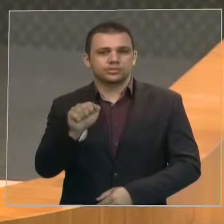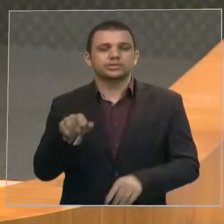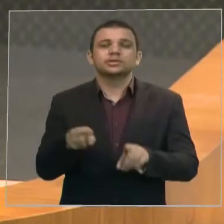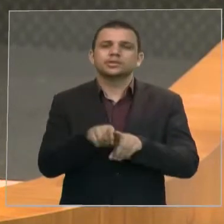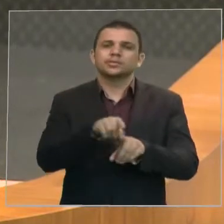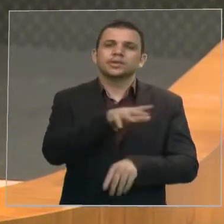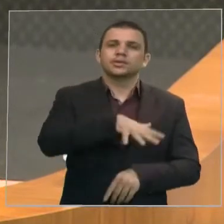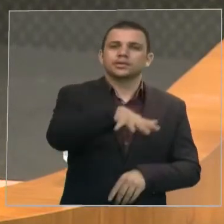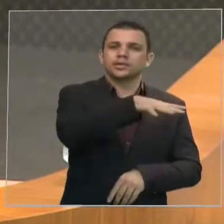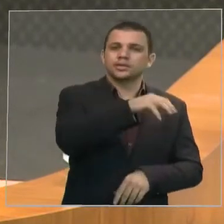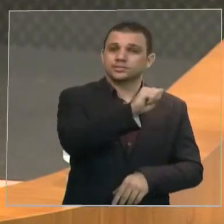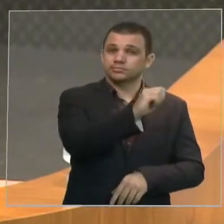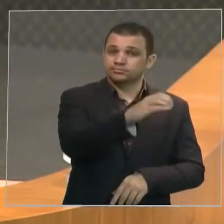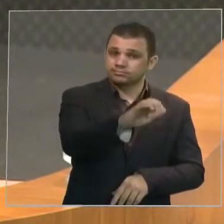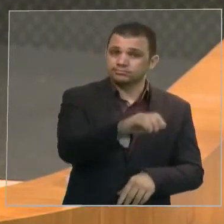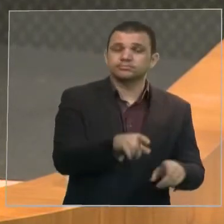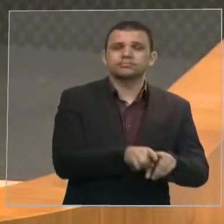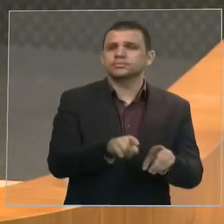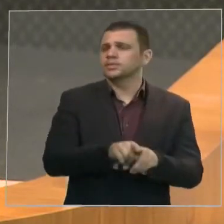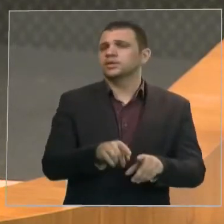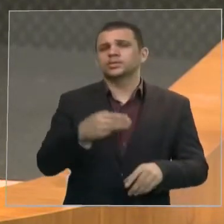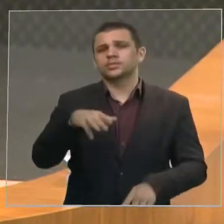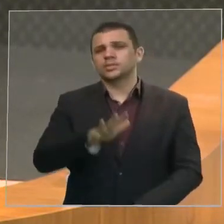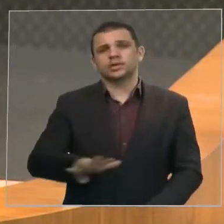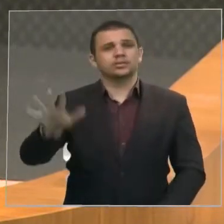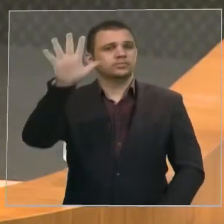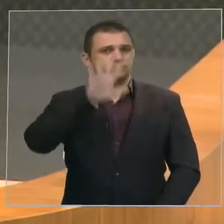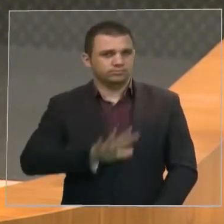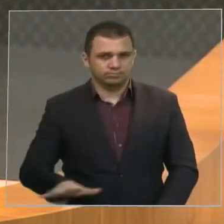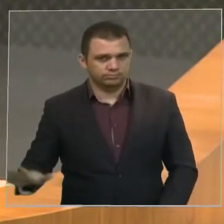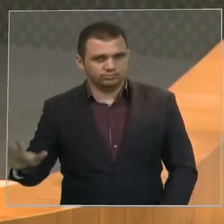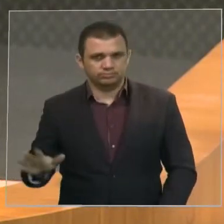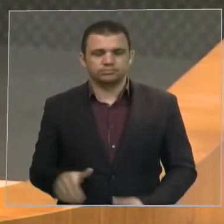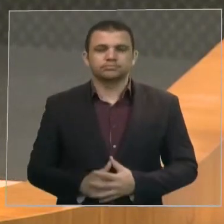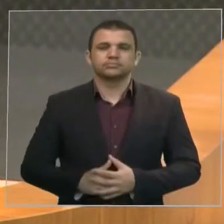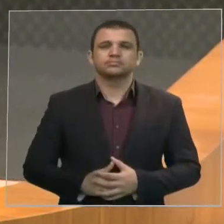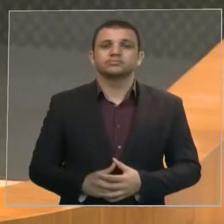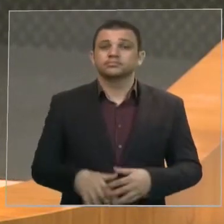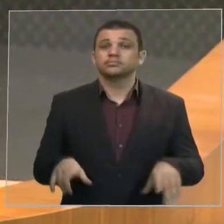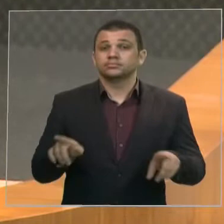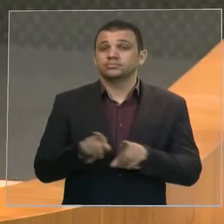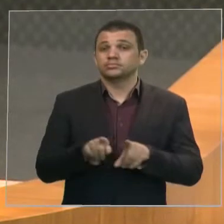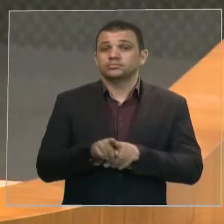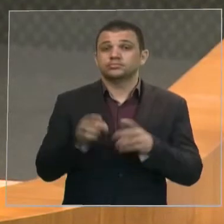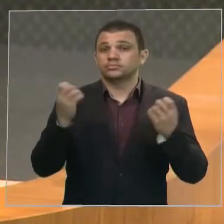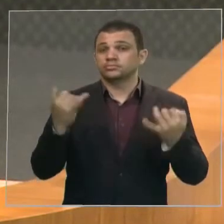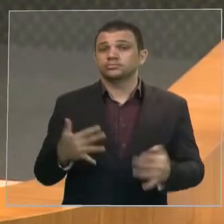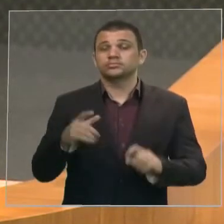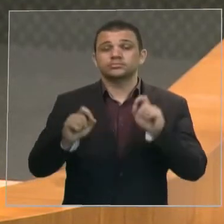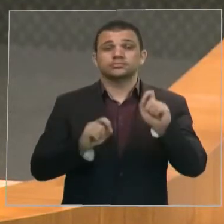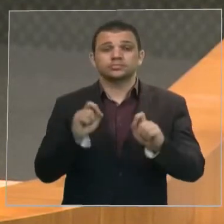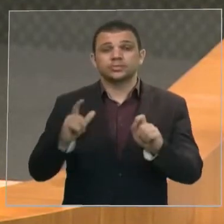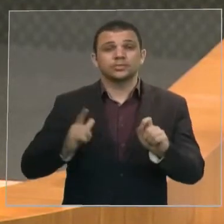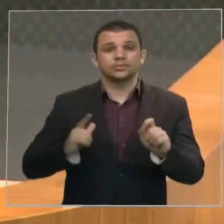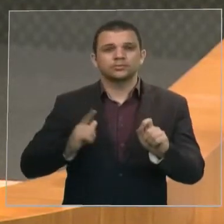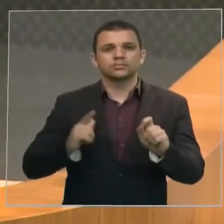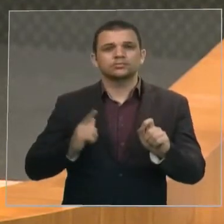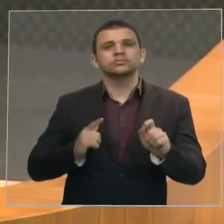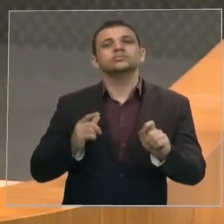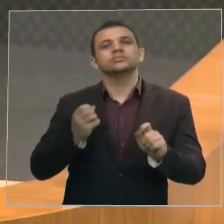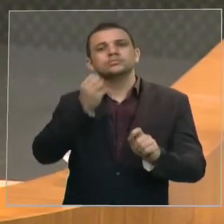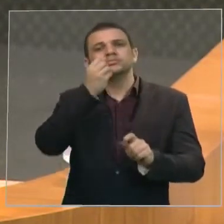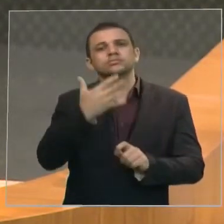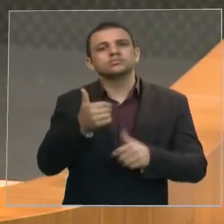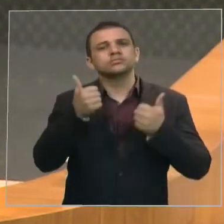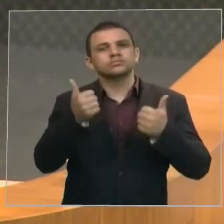do Alto Parnaíba passando até Açailândia. E destacando, inclusive, um exemplo exitoso, que é a Fazenda Bola Branca,